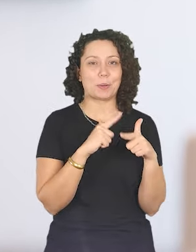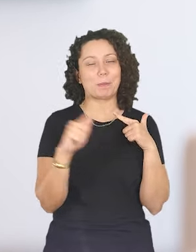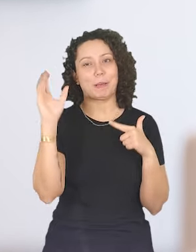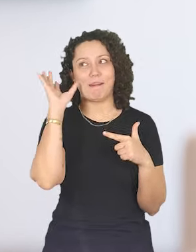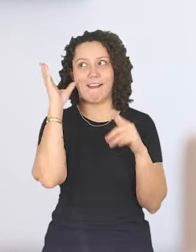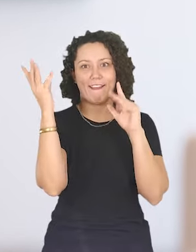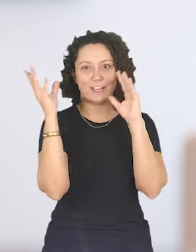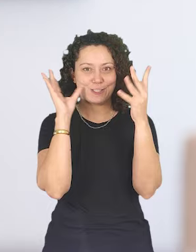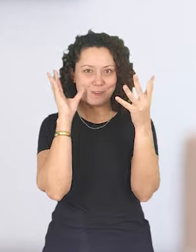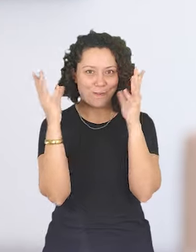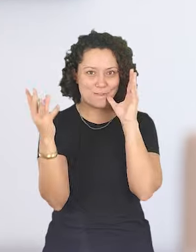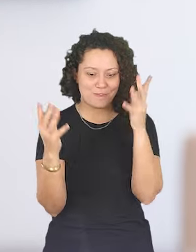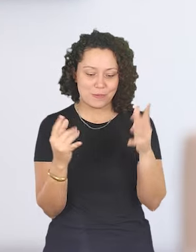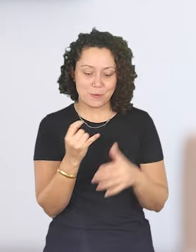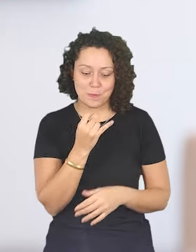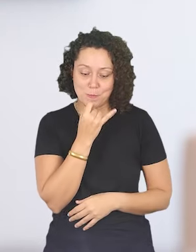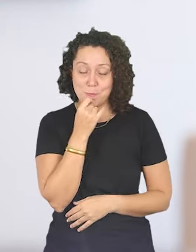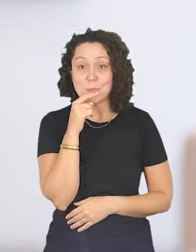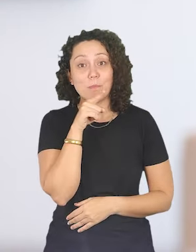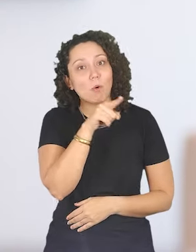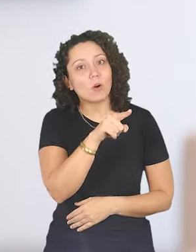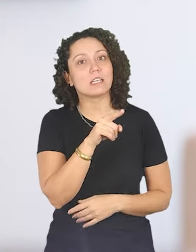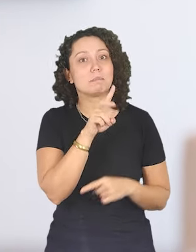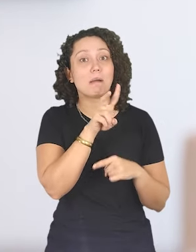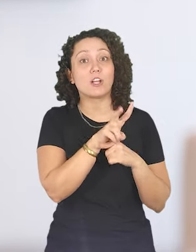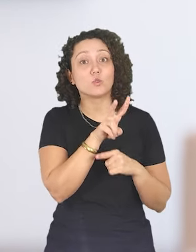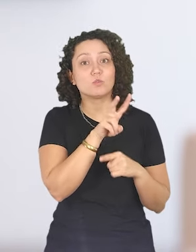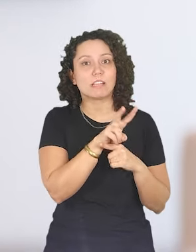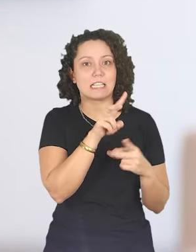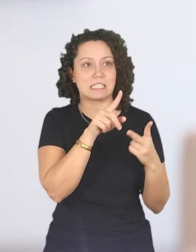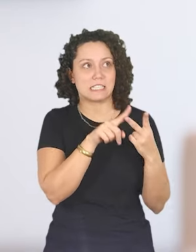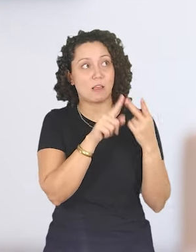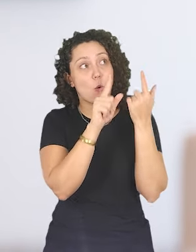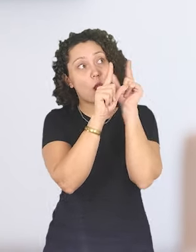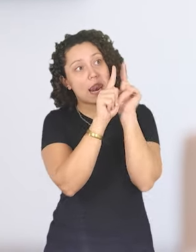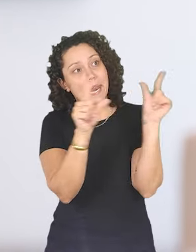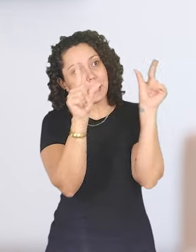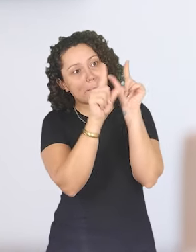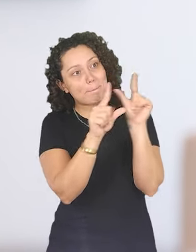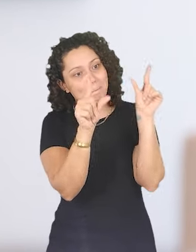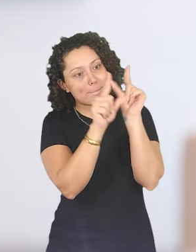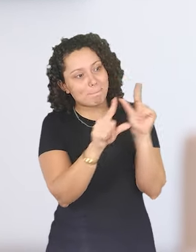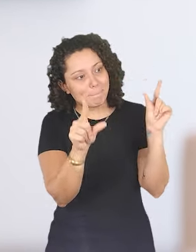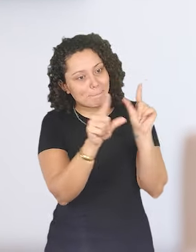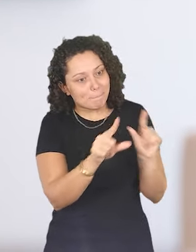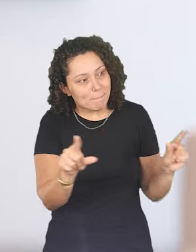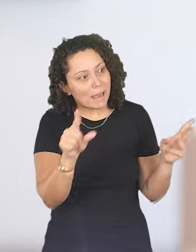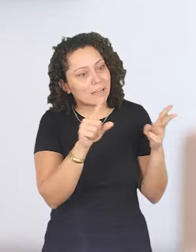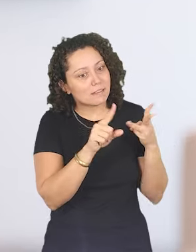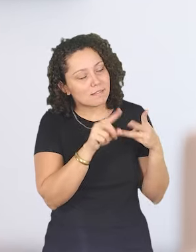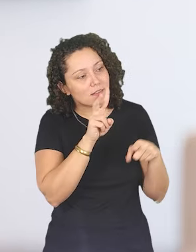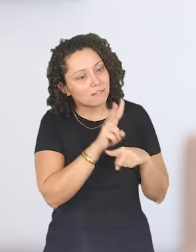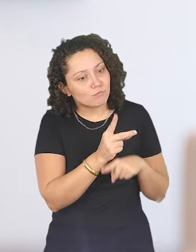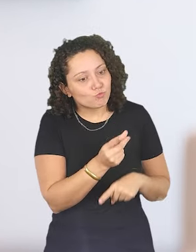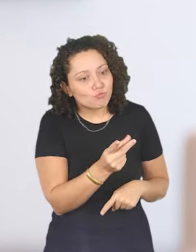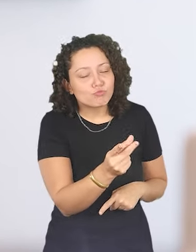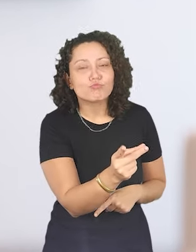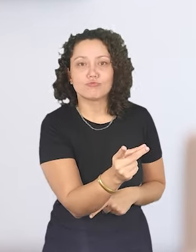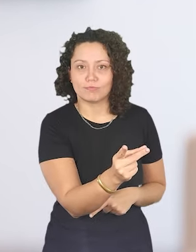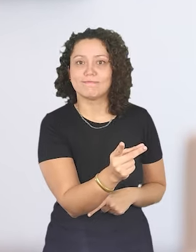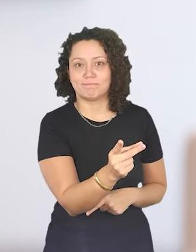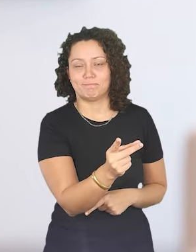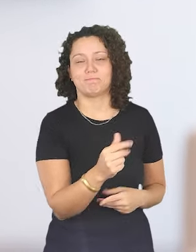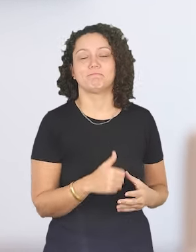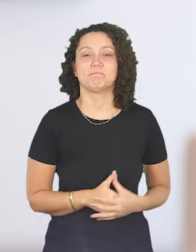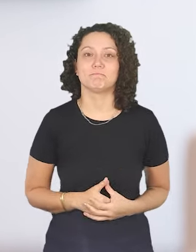questões durante a exposição, como, por exemplo, manutenção, limpeza das obras, conservação das obras, acompanhando